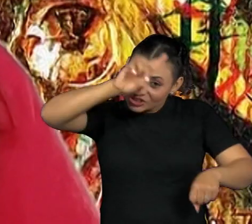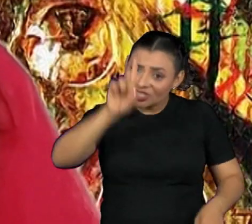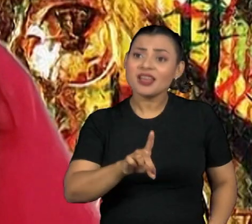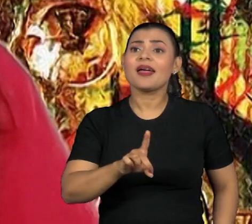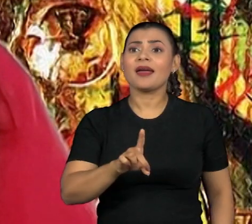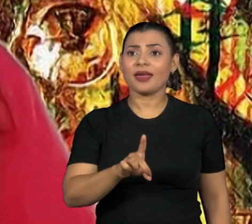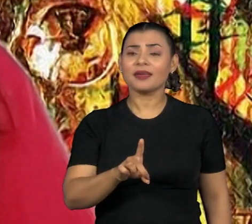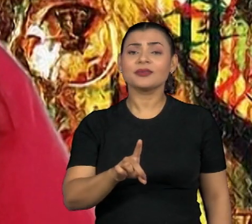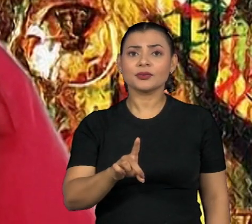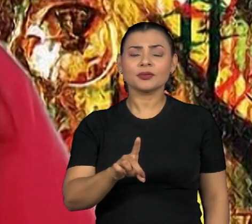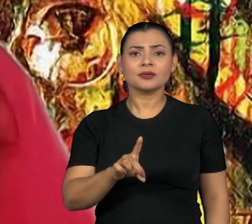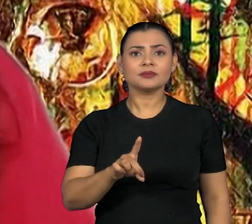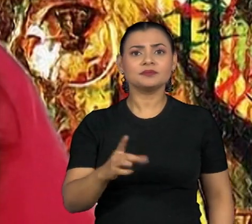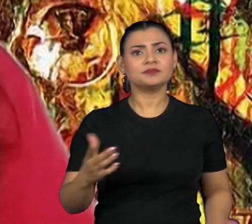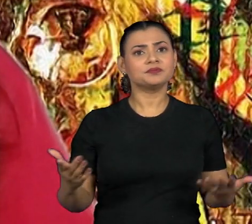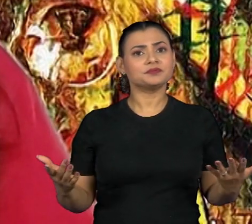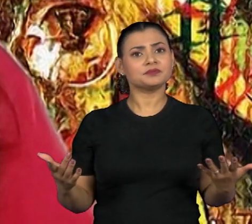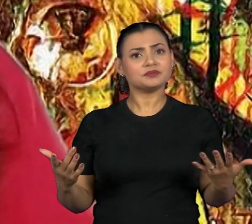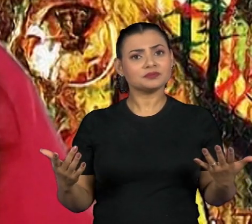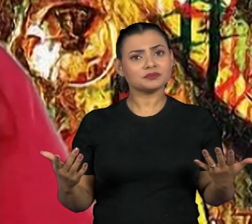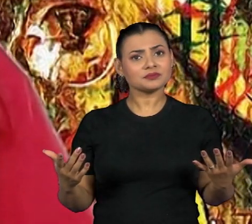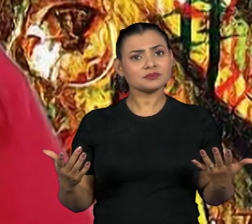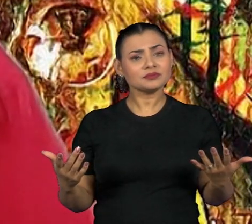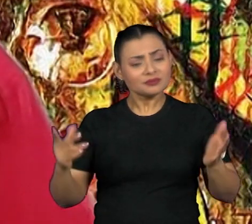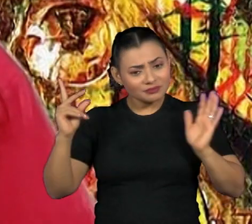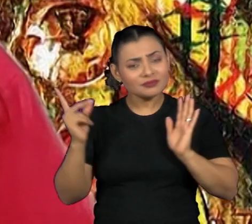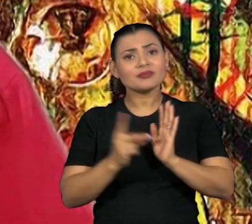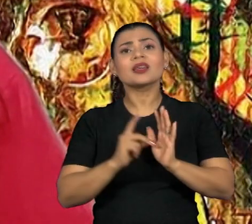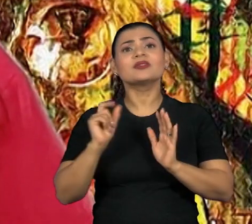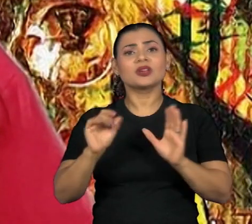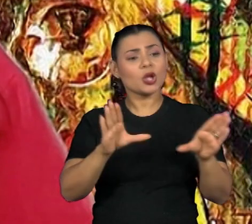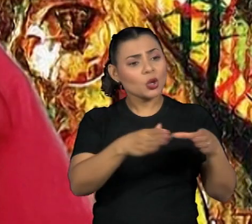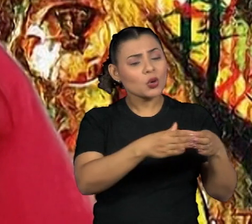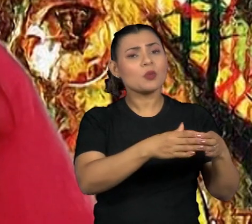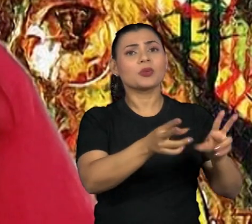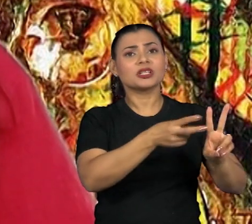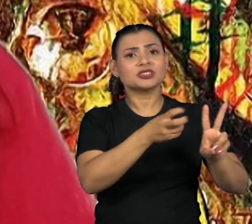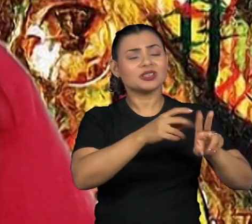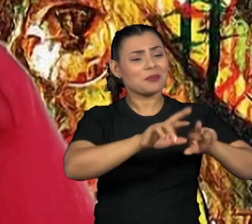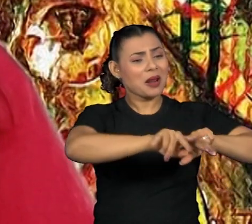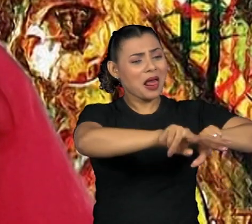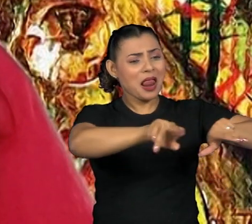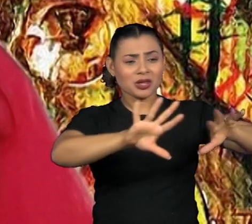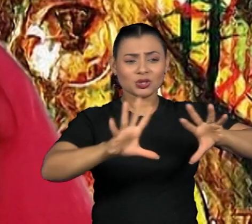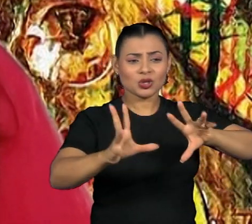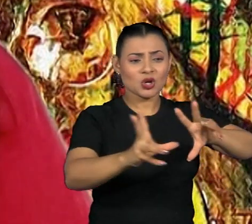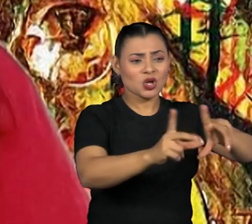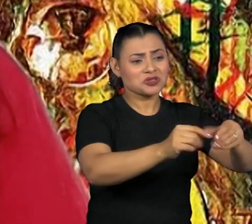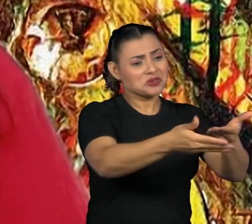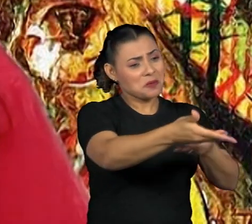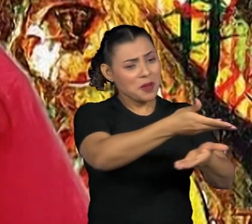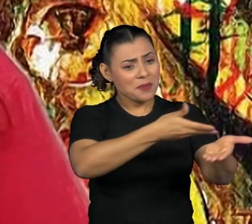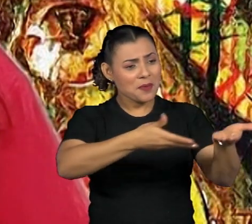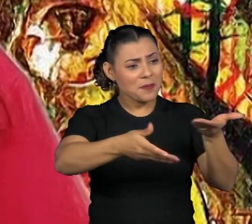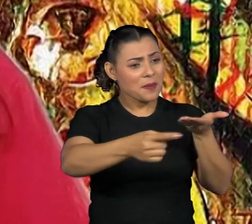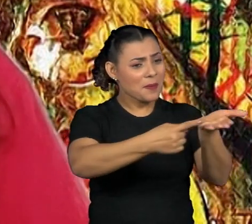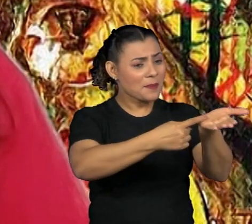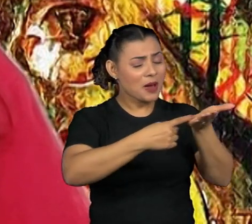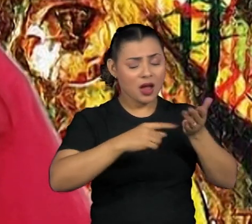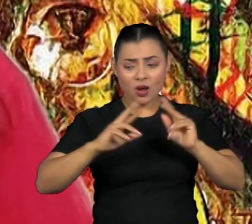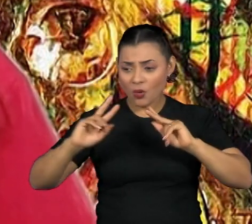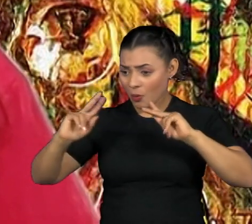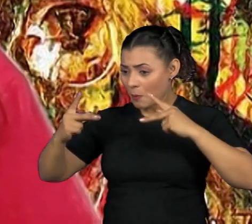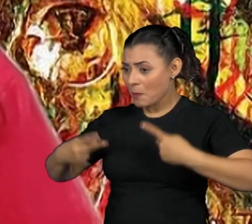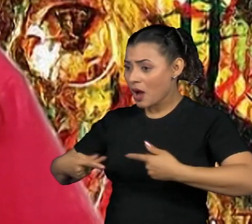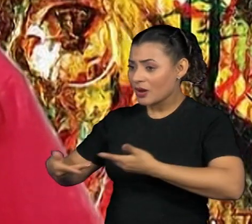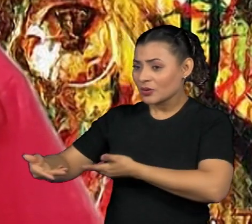é certo agora do que todas as comunidades tradicionais, todos nós, seres humanos,